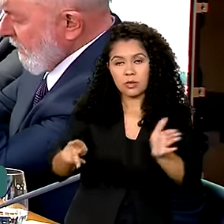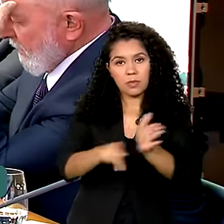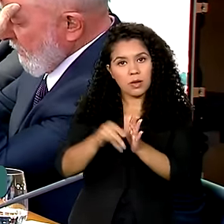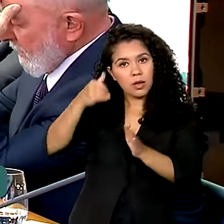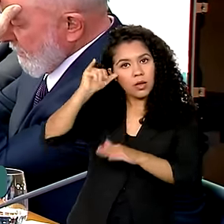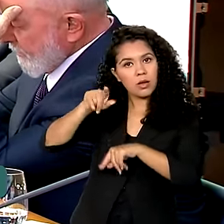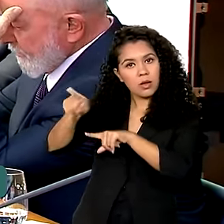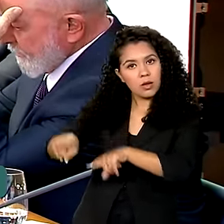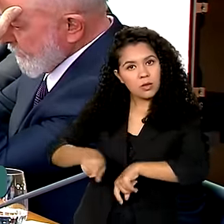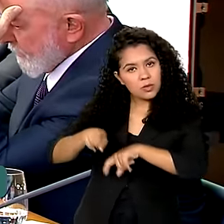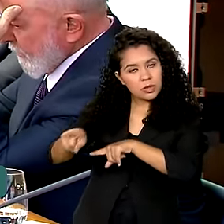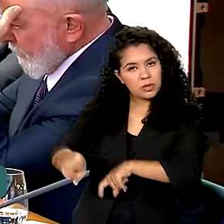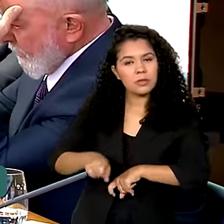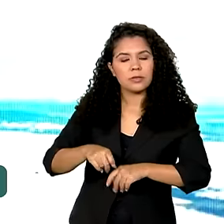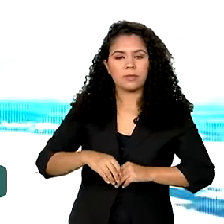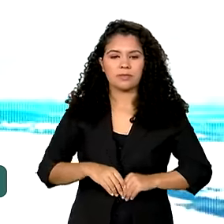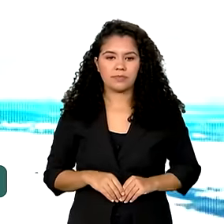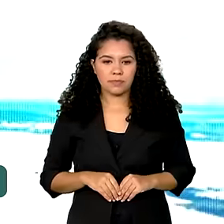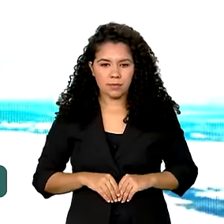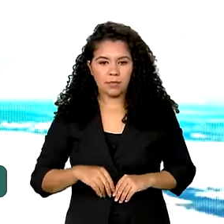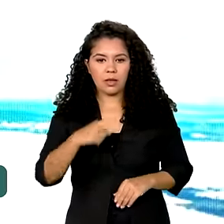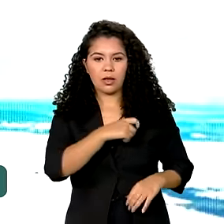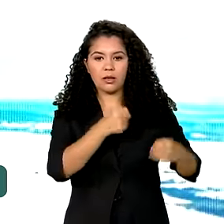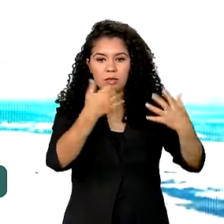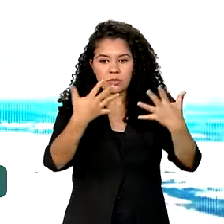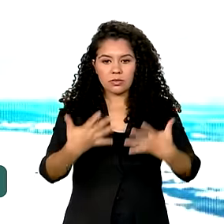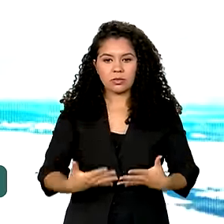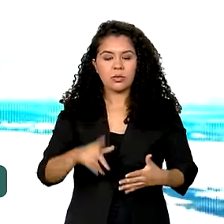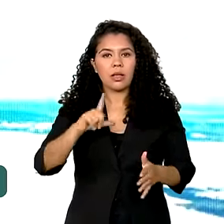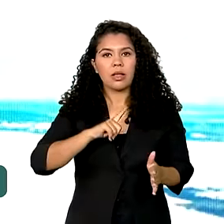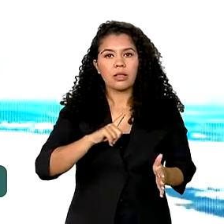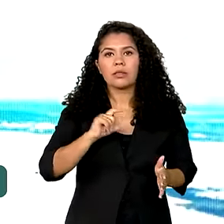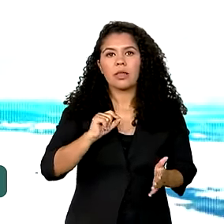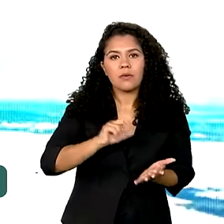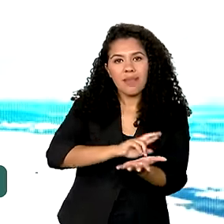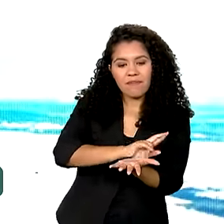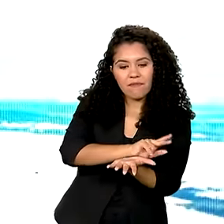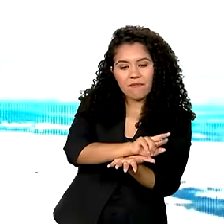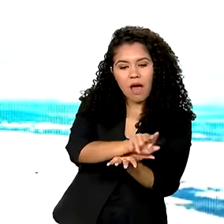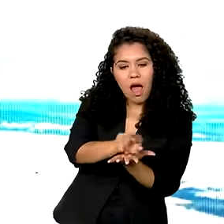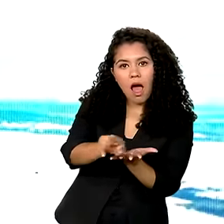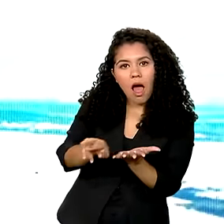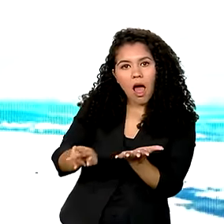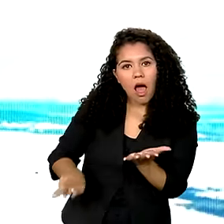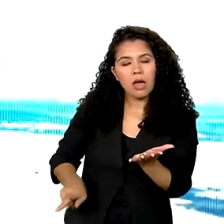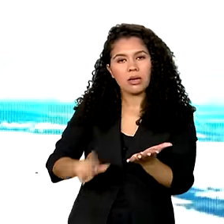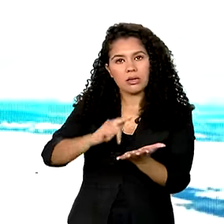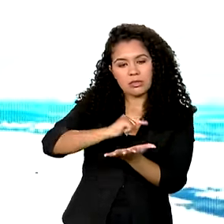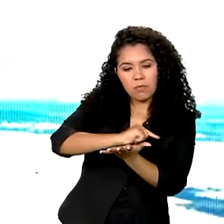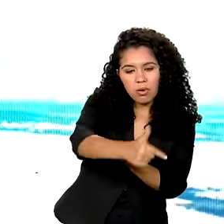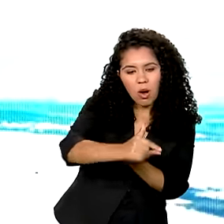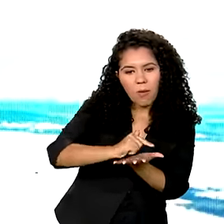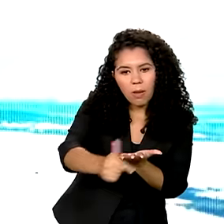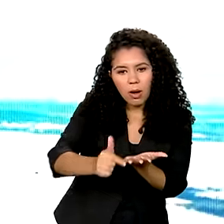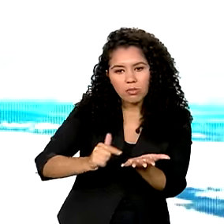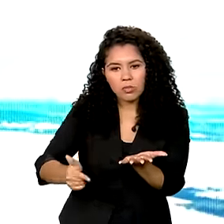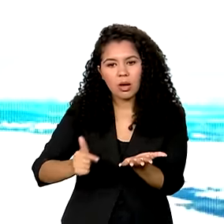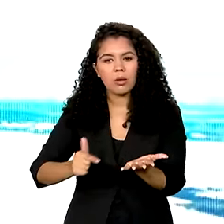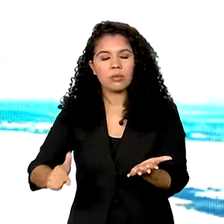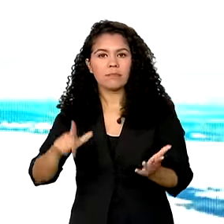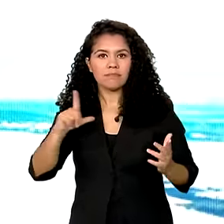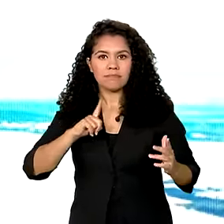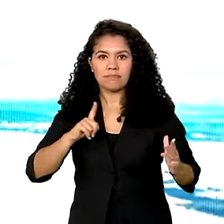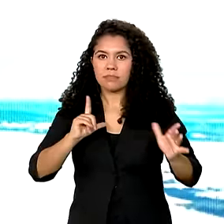pequenos e médios agricultores. Representa um conjunto de medidas que vai fazer a diferença